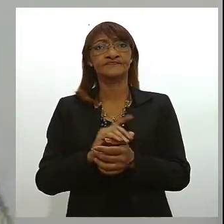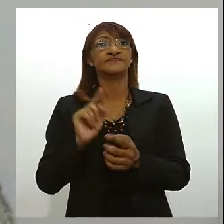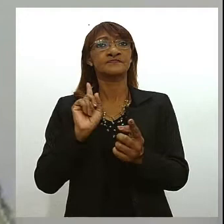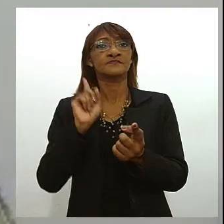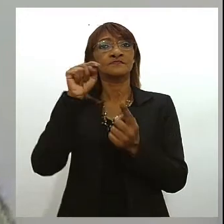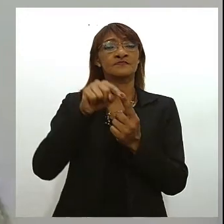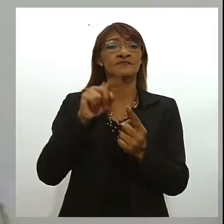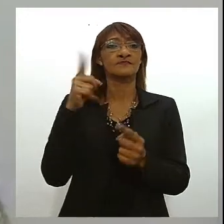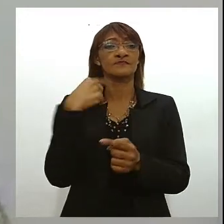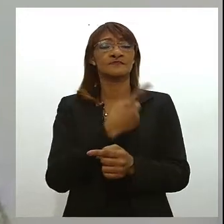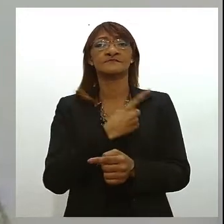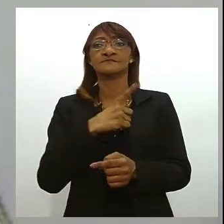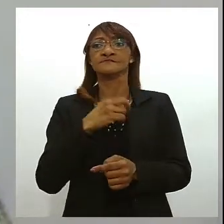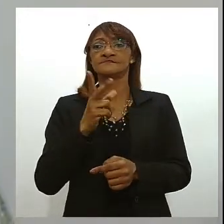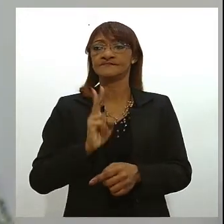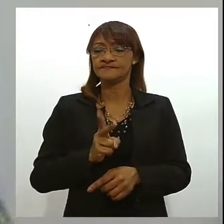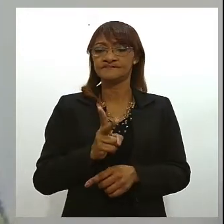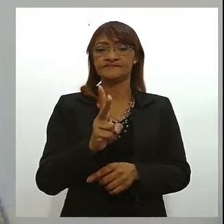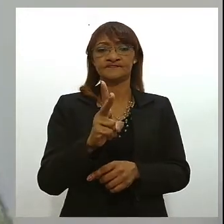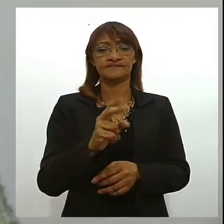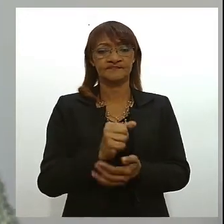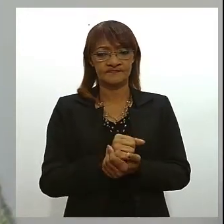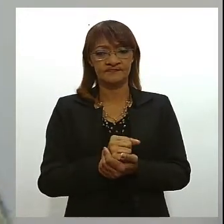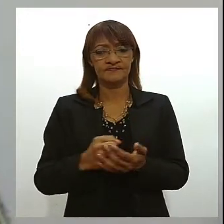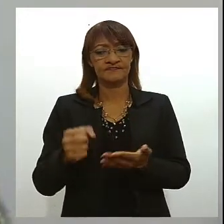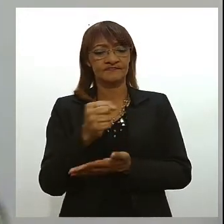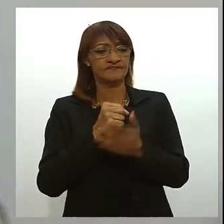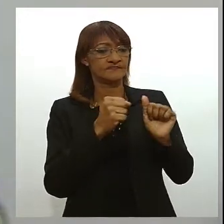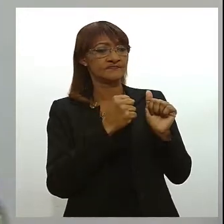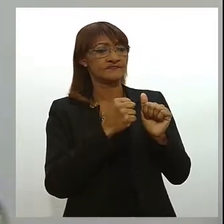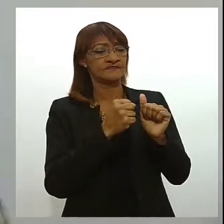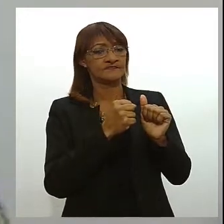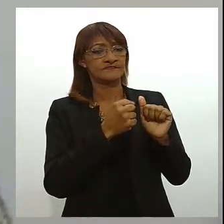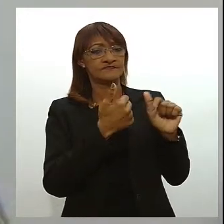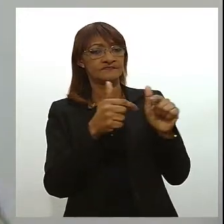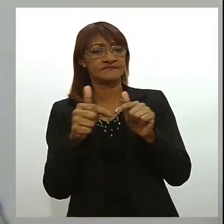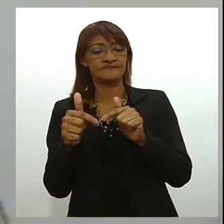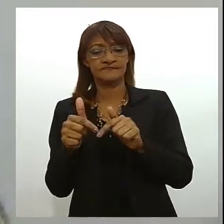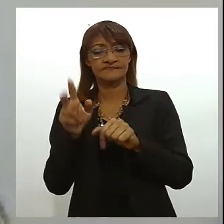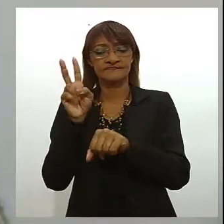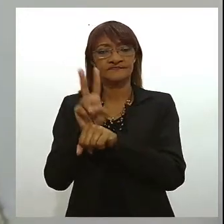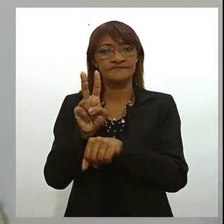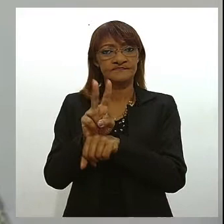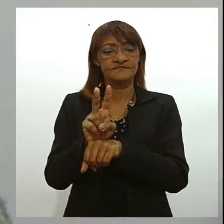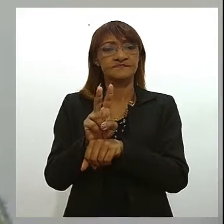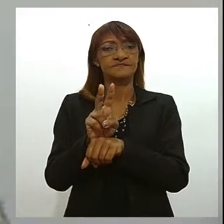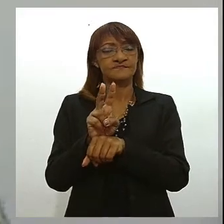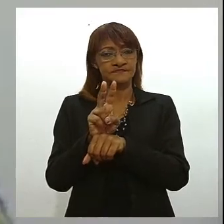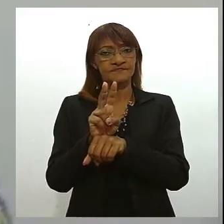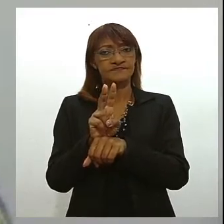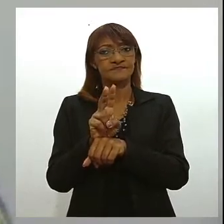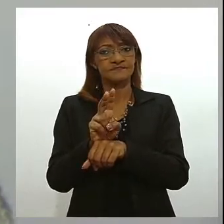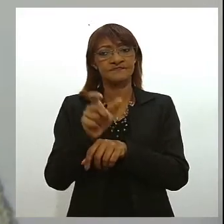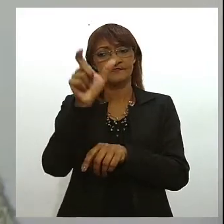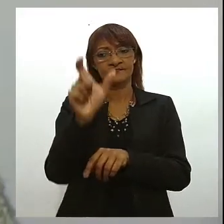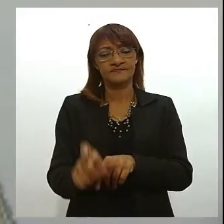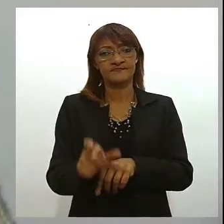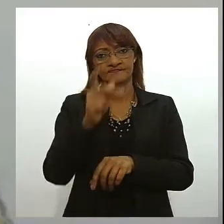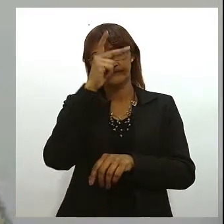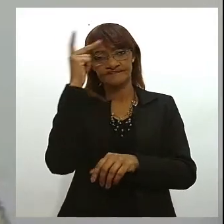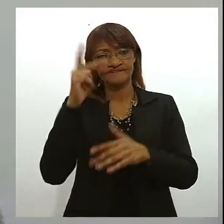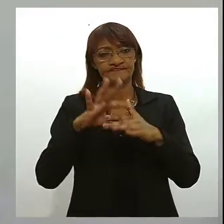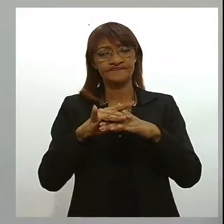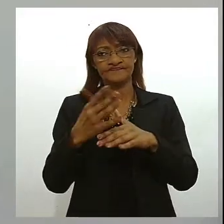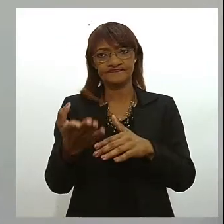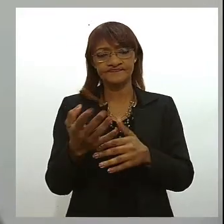aqui dos nossos pilares básicos a serem trabalhados, que é a segurança e a cultura de segurança do paciente na nossa qualidade do